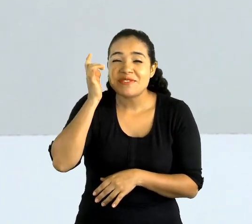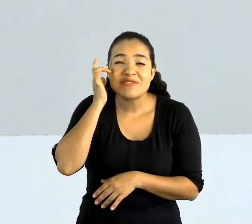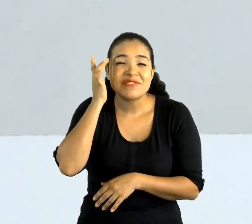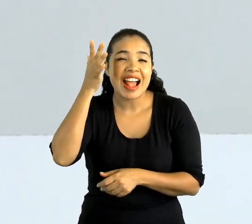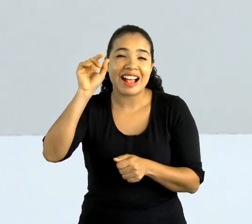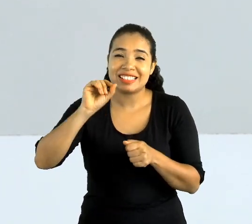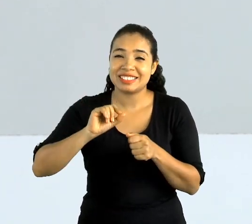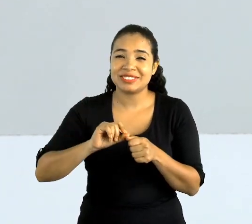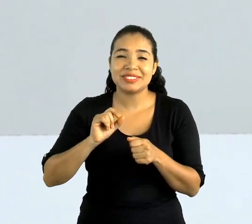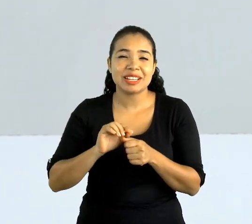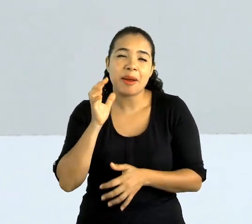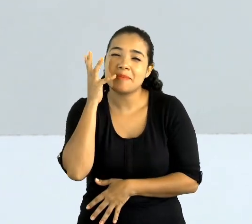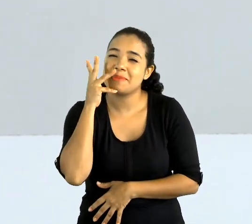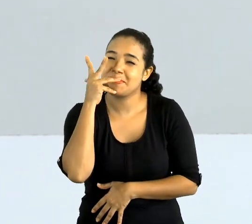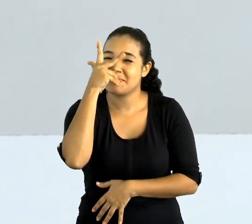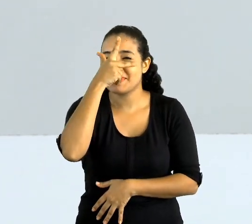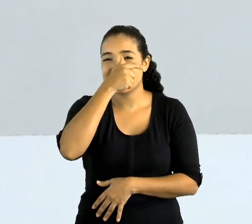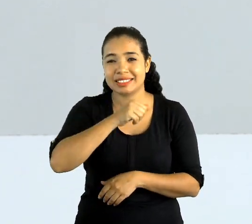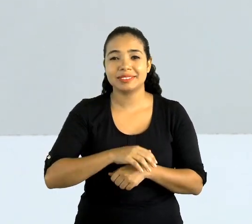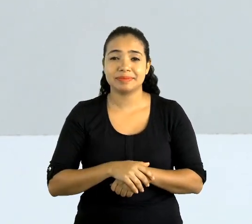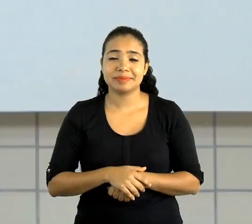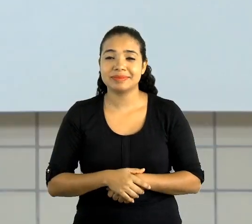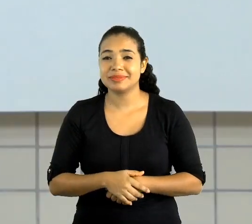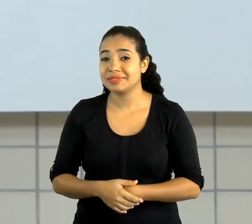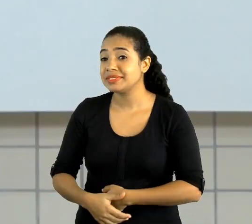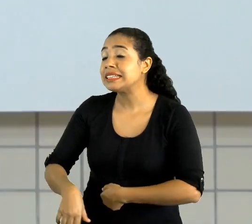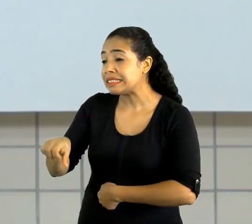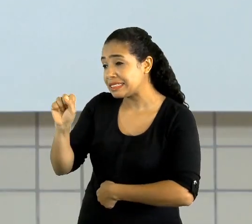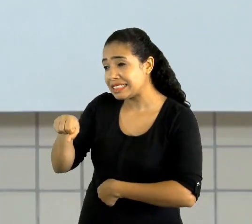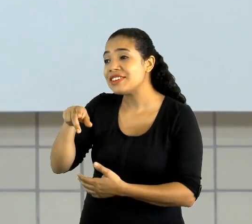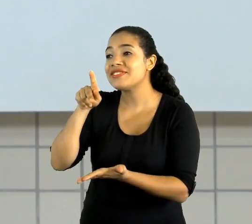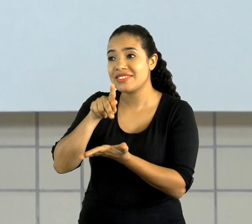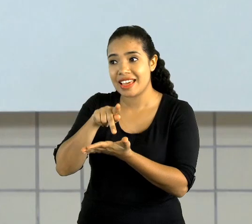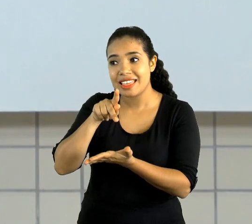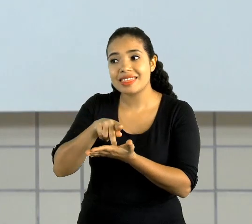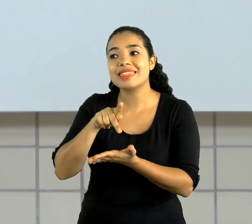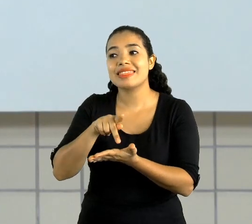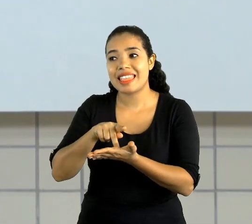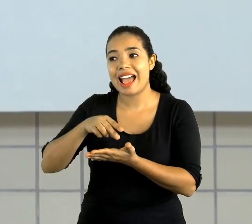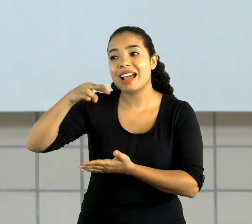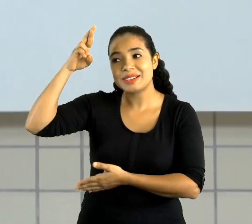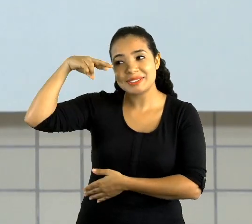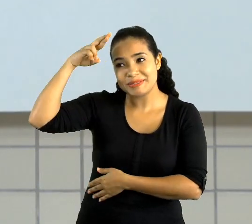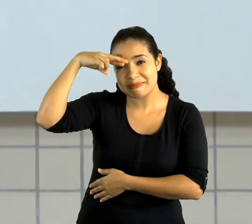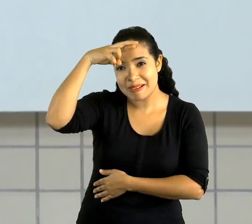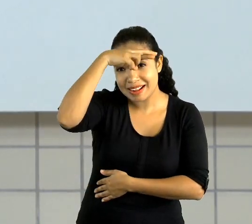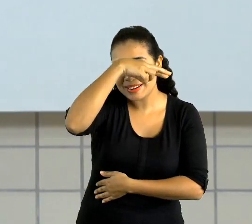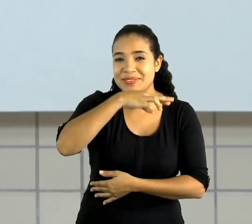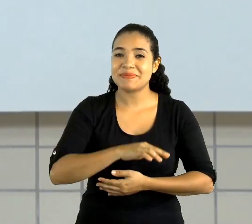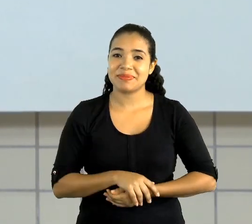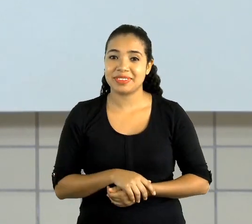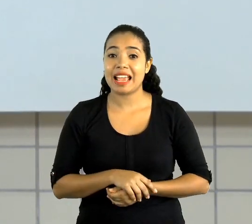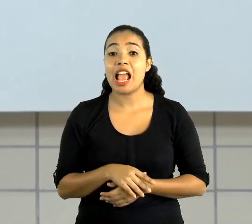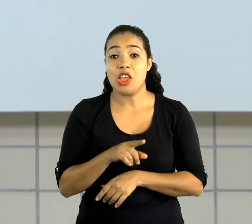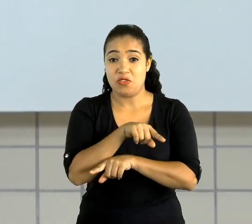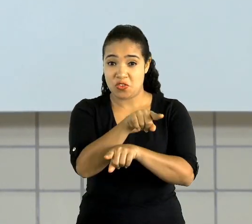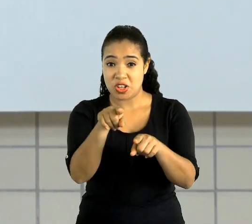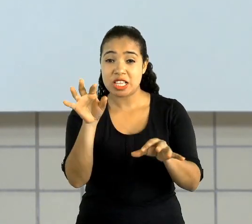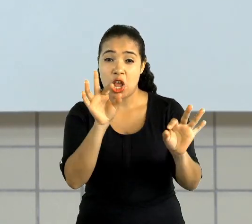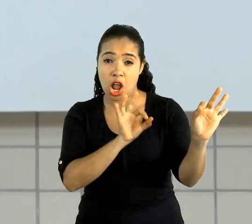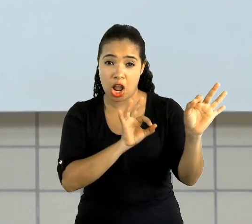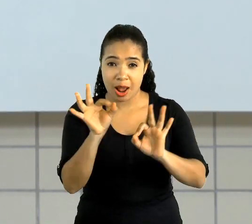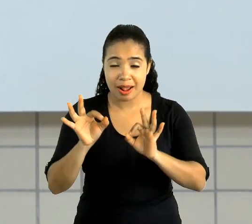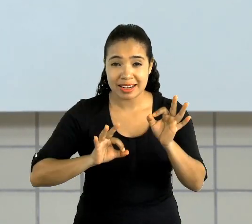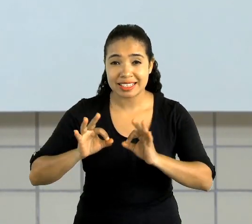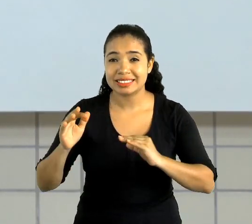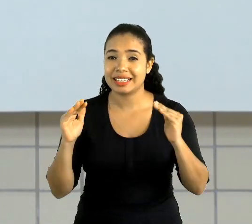fica muito bonitinha. Verdade, Malu. E aí, crianças? Além de vocês confeccionarem a casinha na